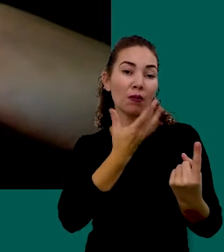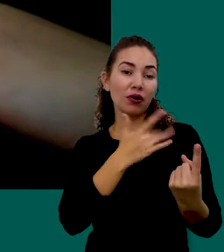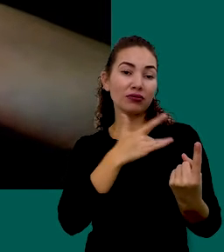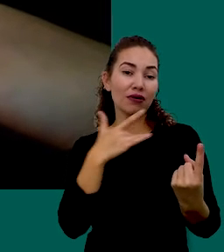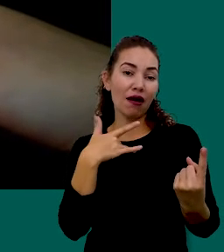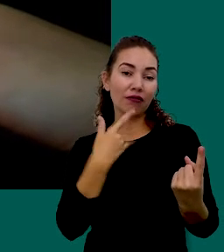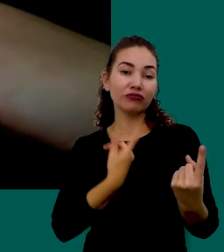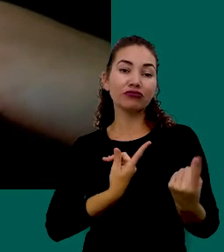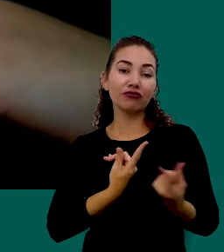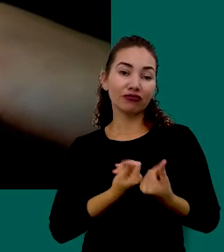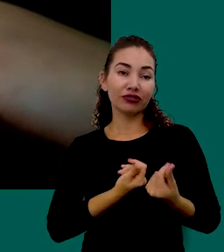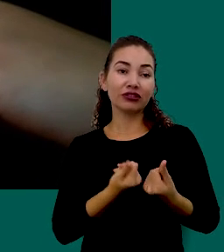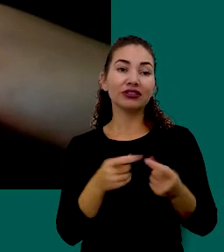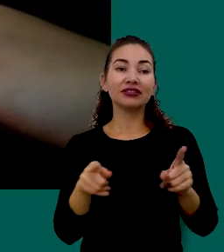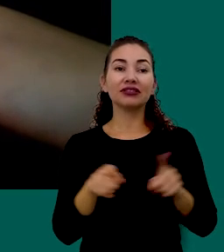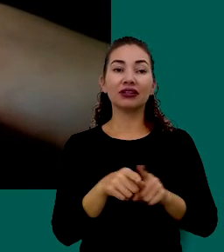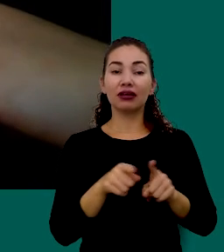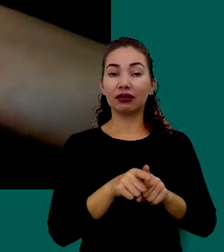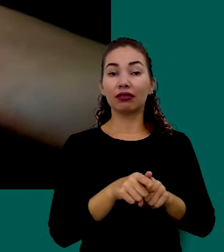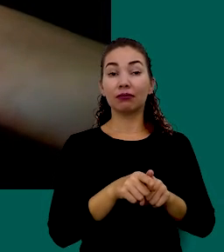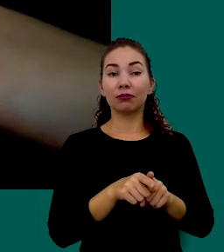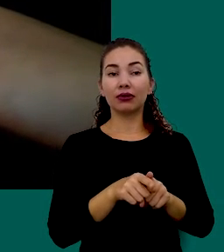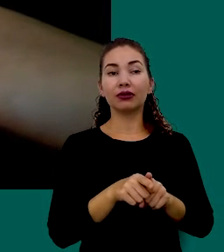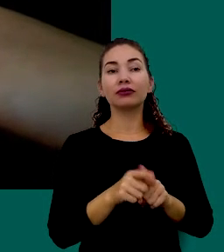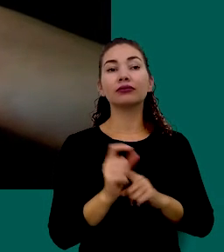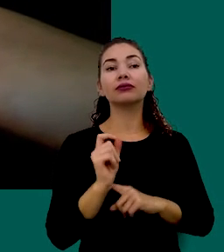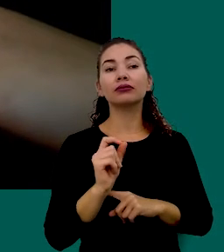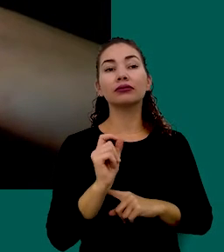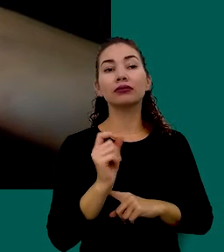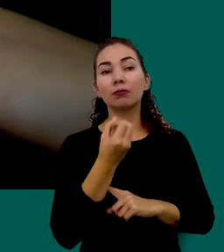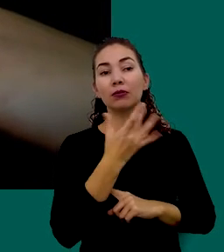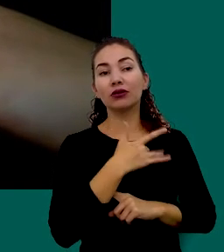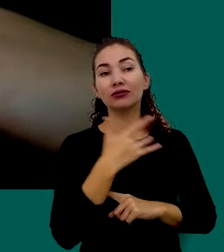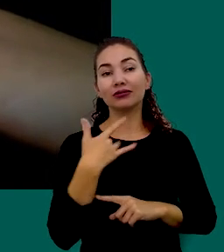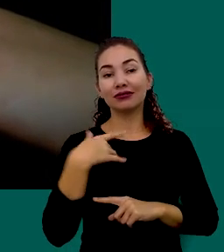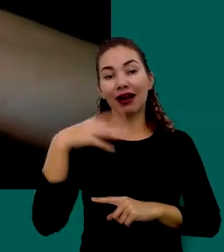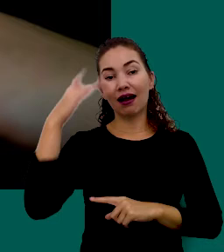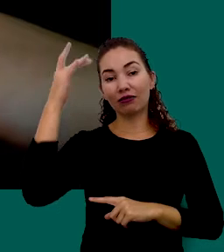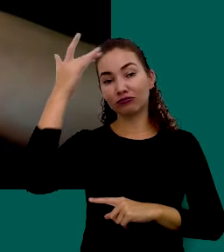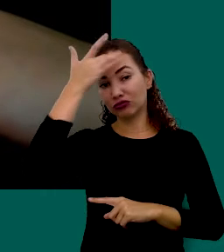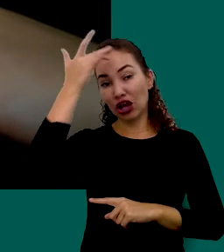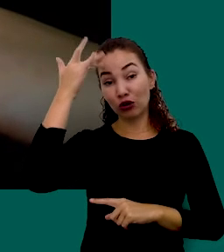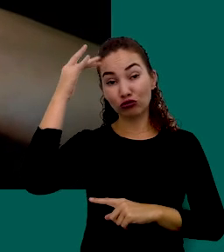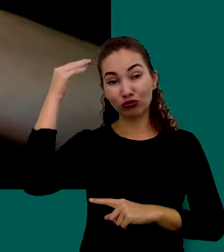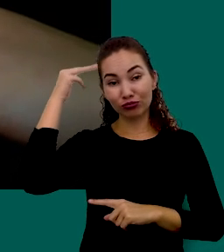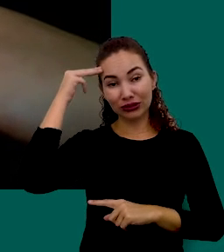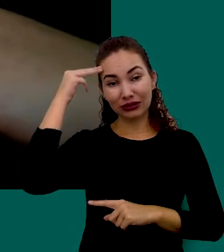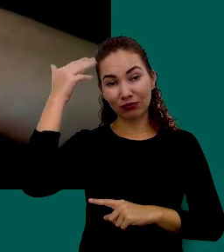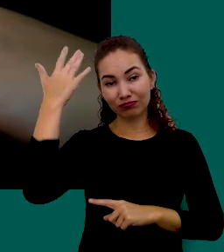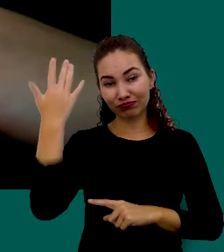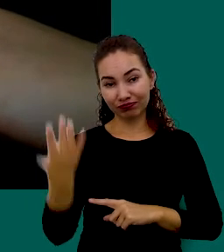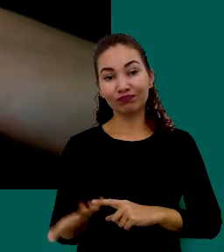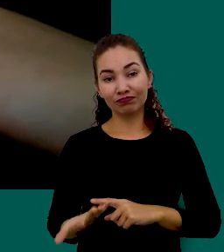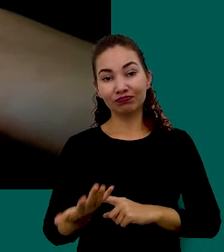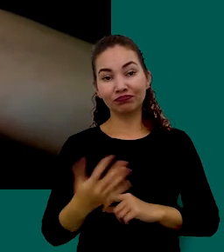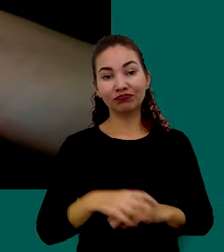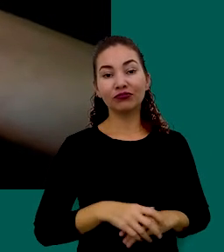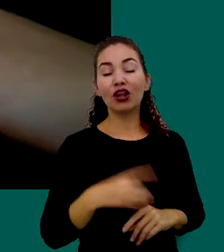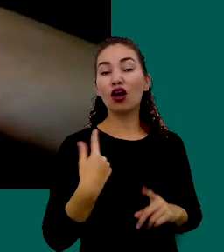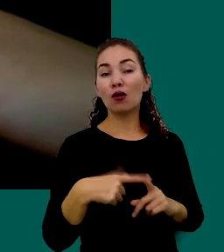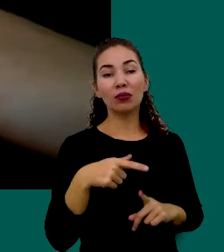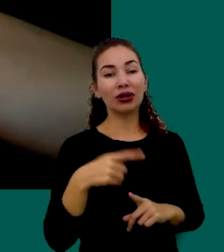Financeira E consequentemente Também Uma boa Saúde Mental Que Ela é